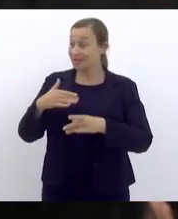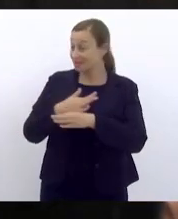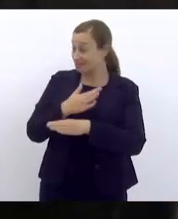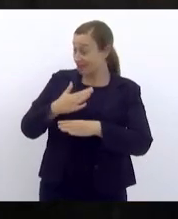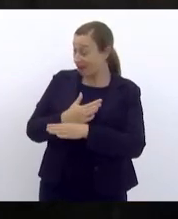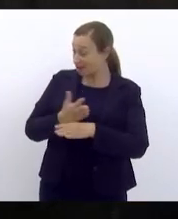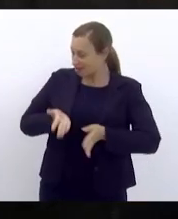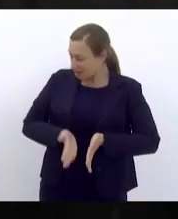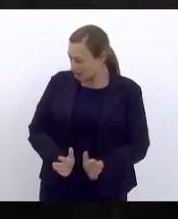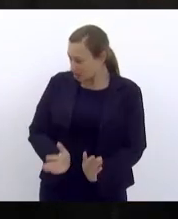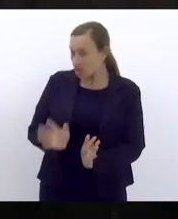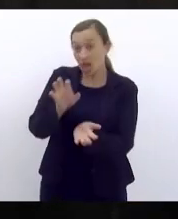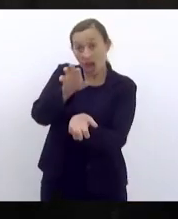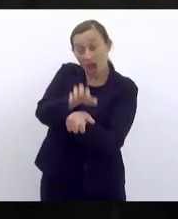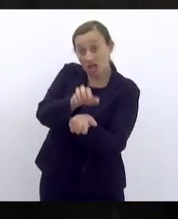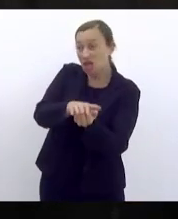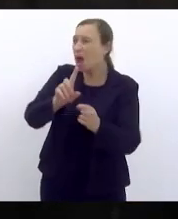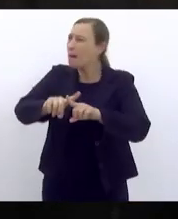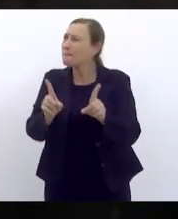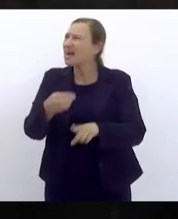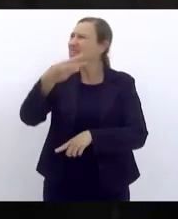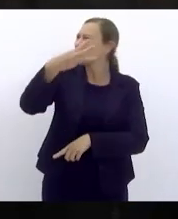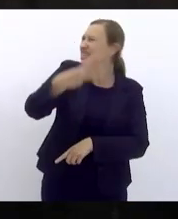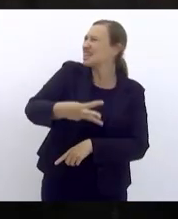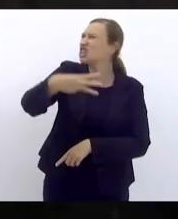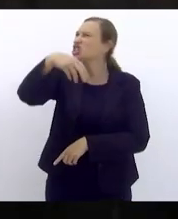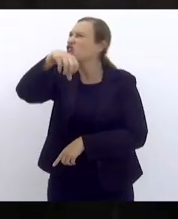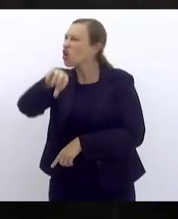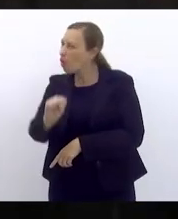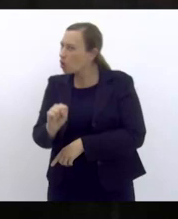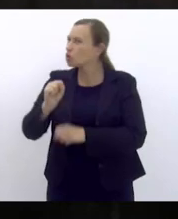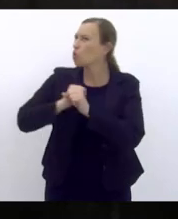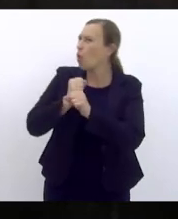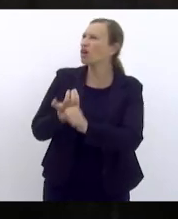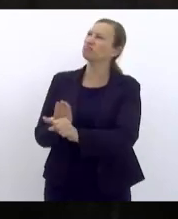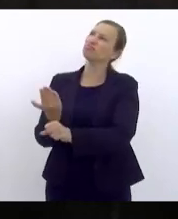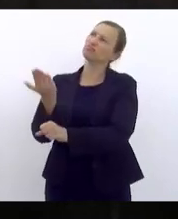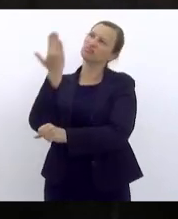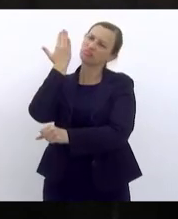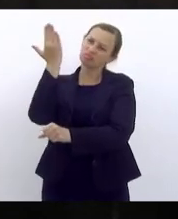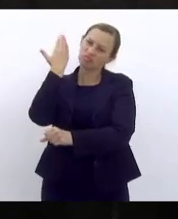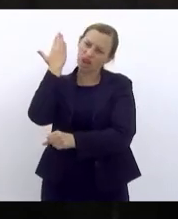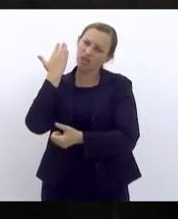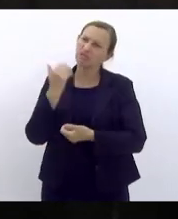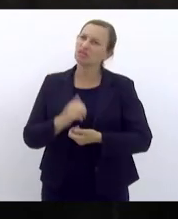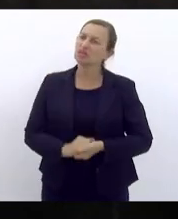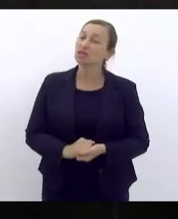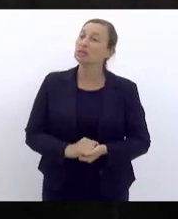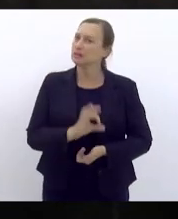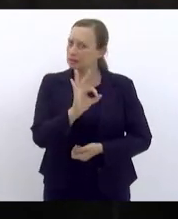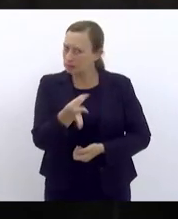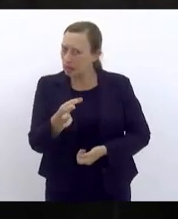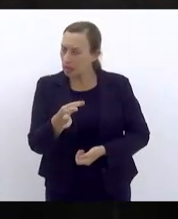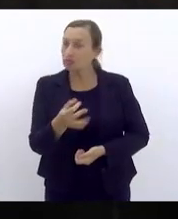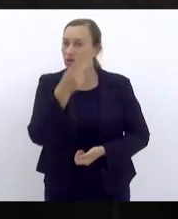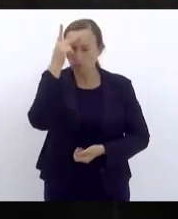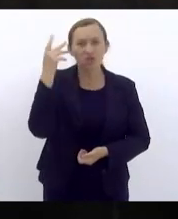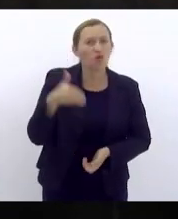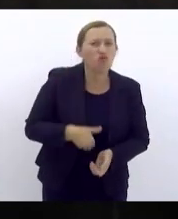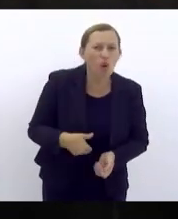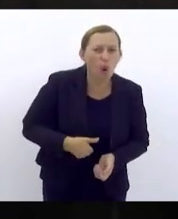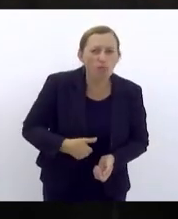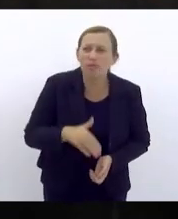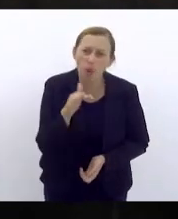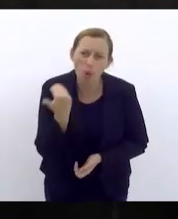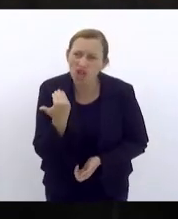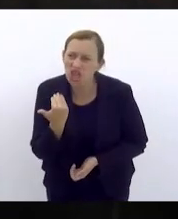há 39 38 anos atrás de fato as pessoas morriam de